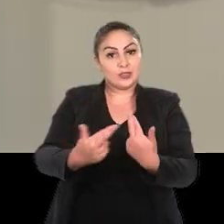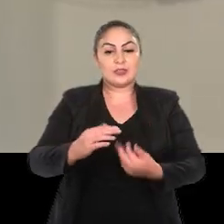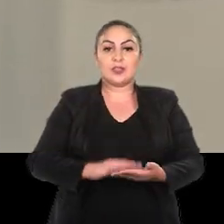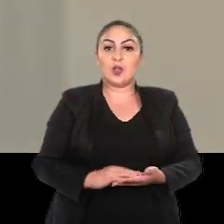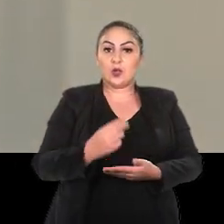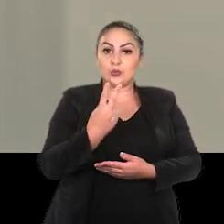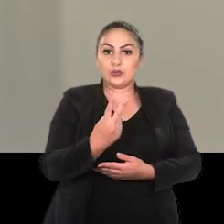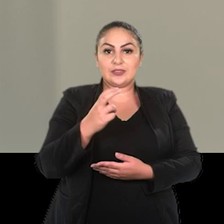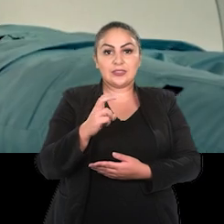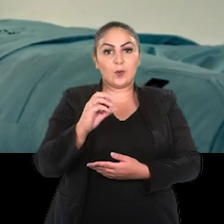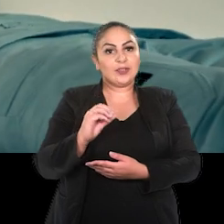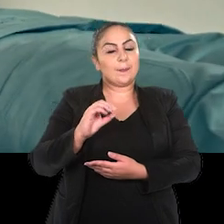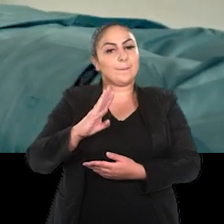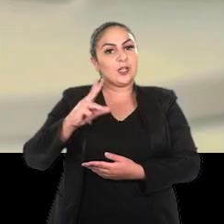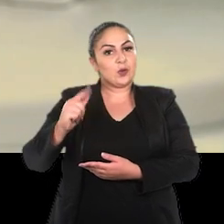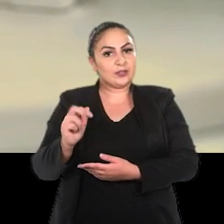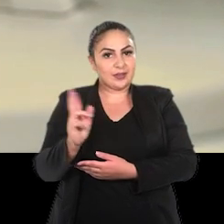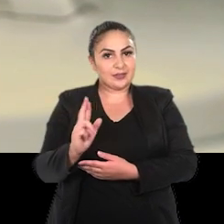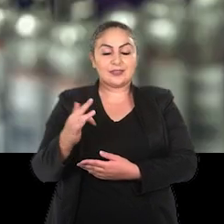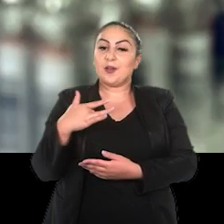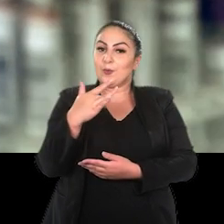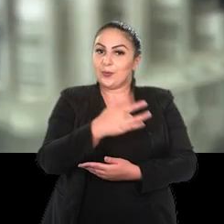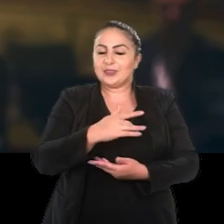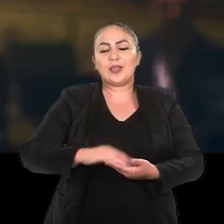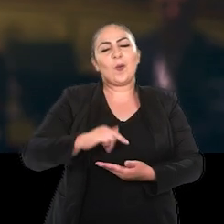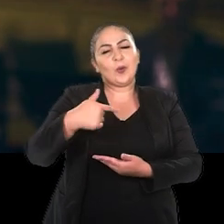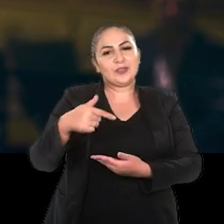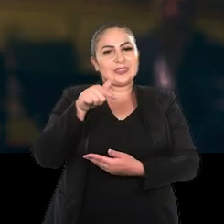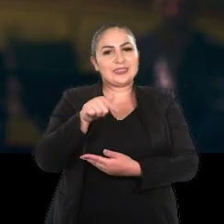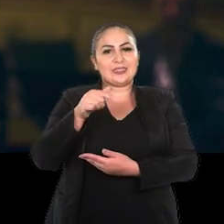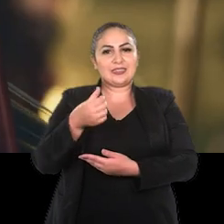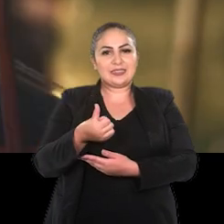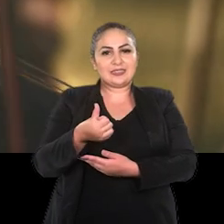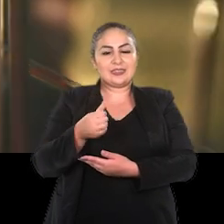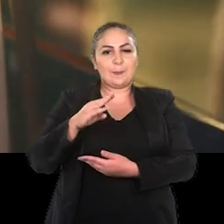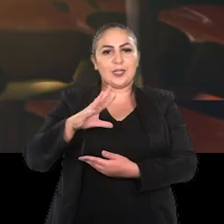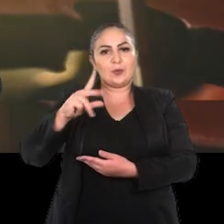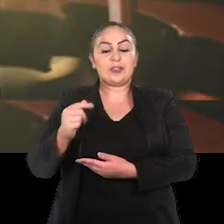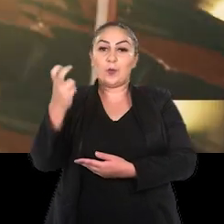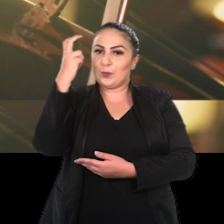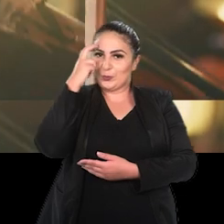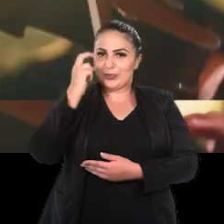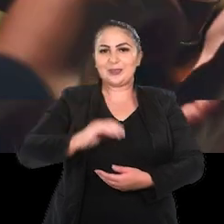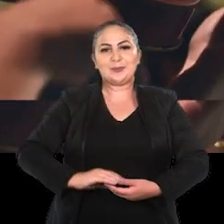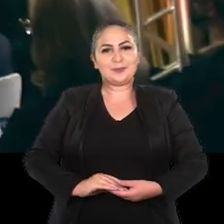250 milhões de reais na saúde e outros 76 milhões na cultura.